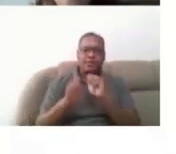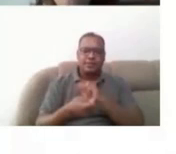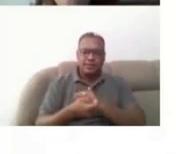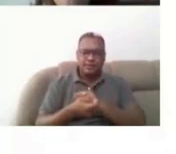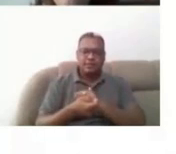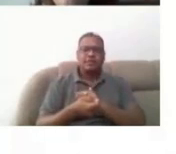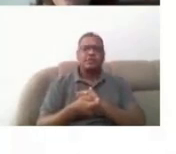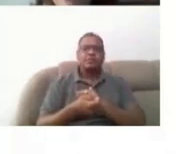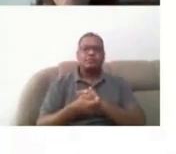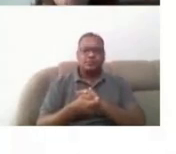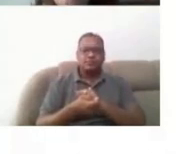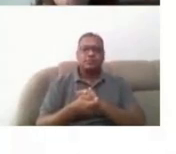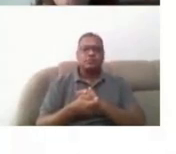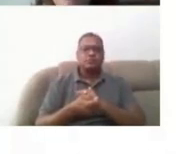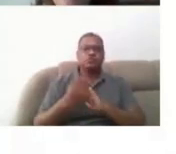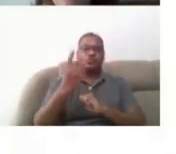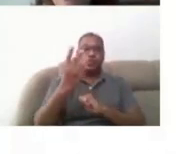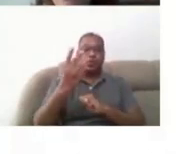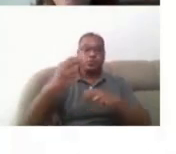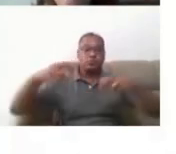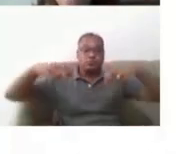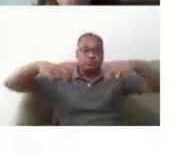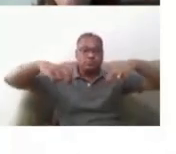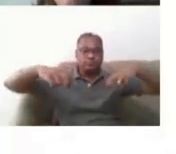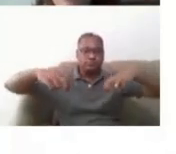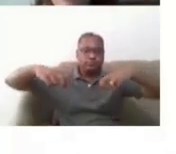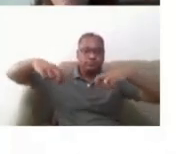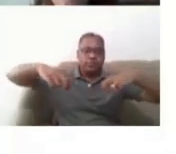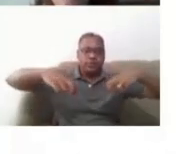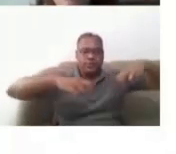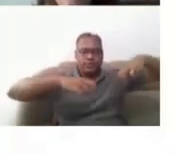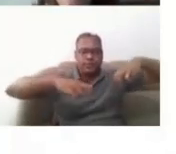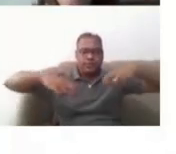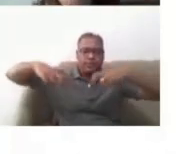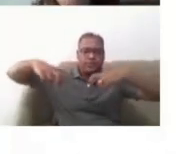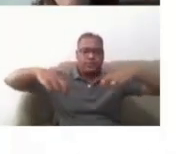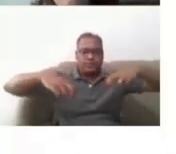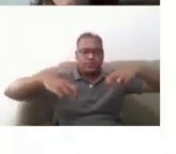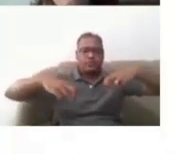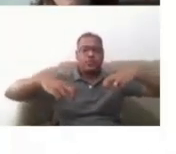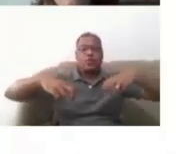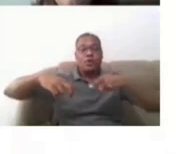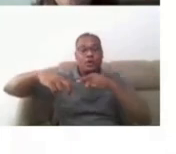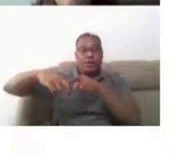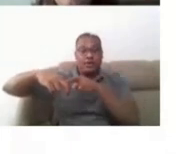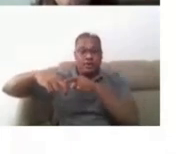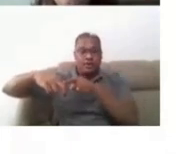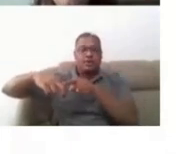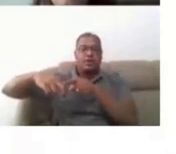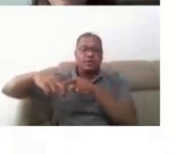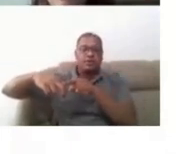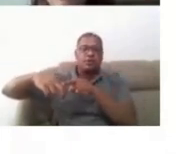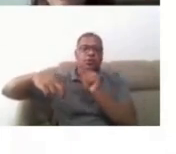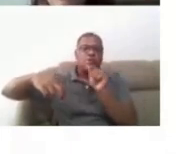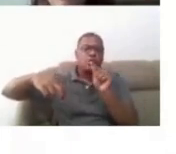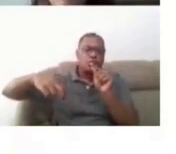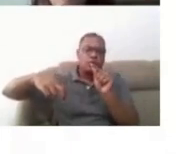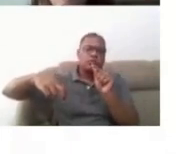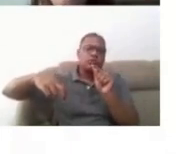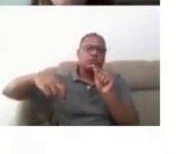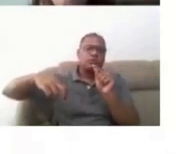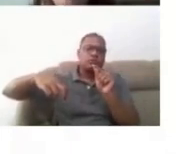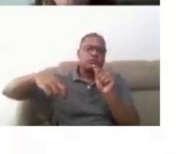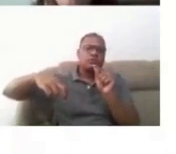Com dois assentos de frente um para o outro, um assento, né? Uma parte, né? Desse balanço possibilita que